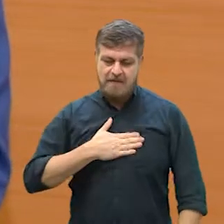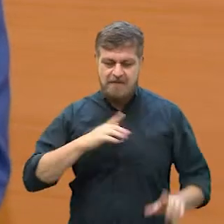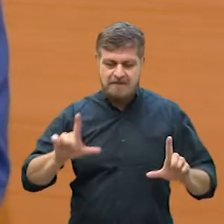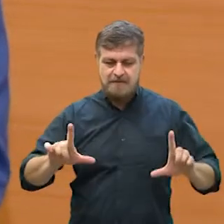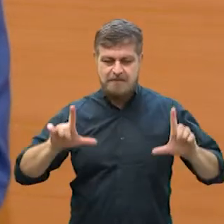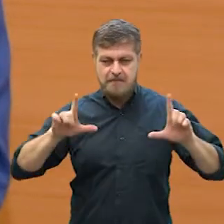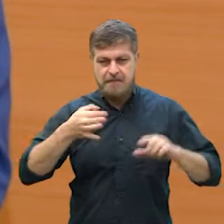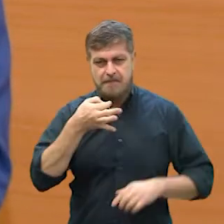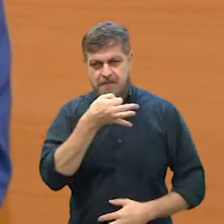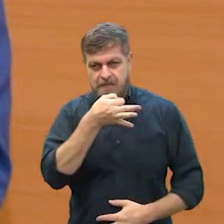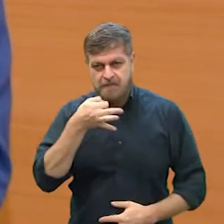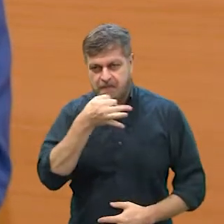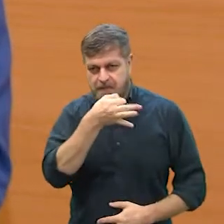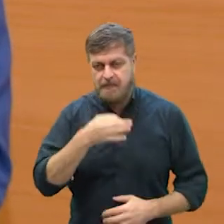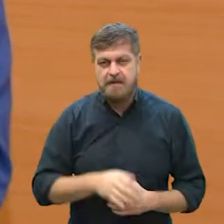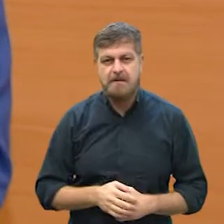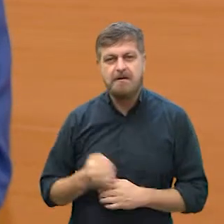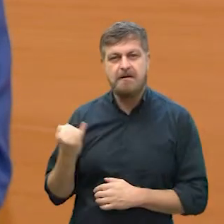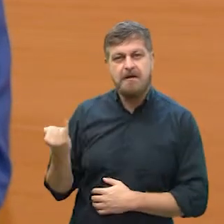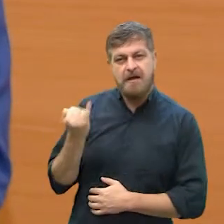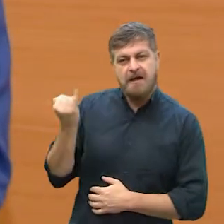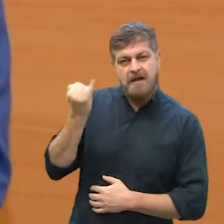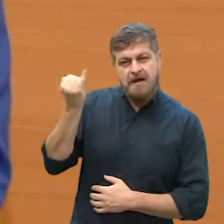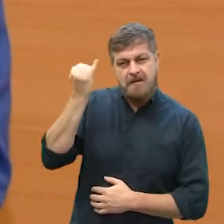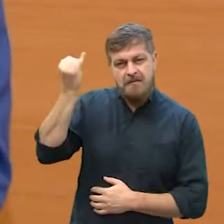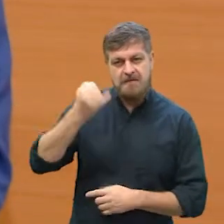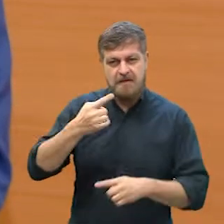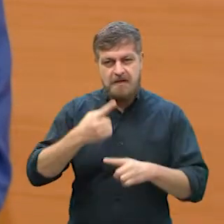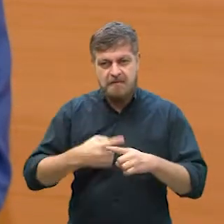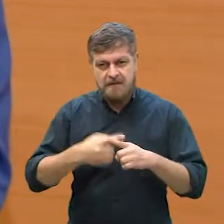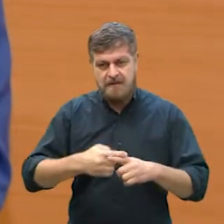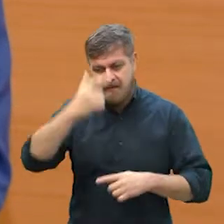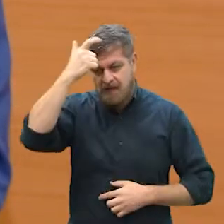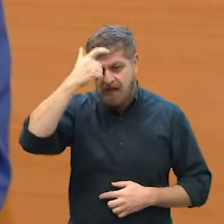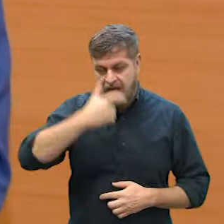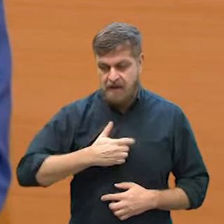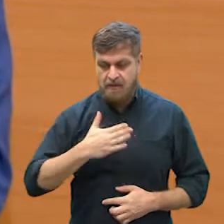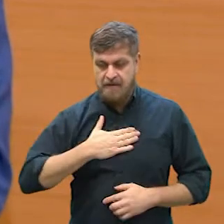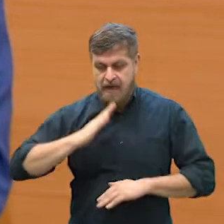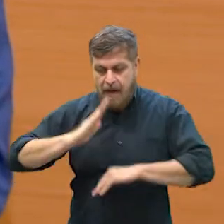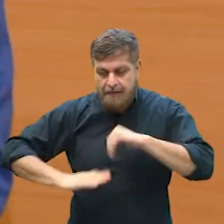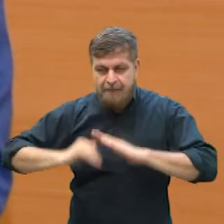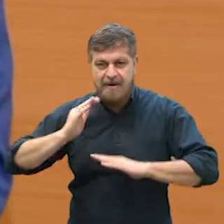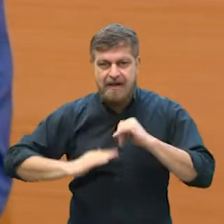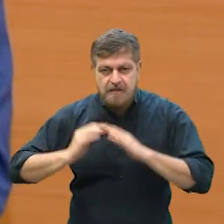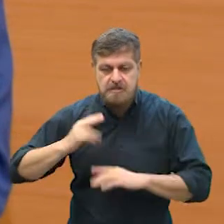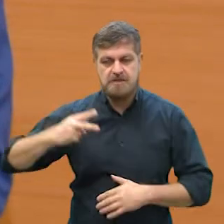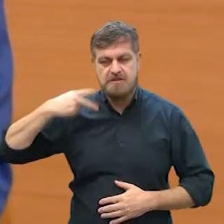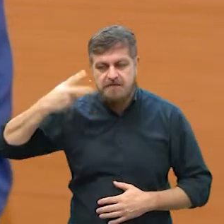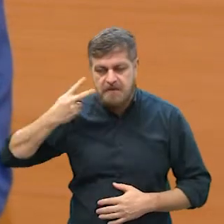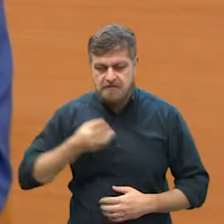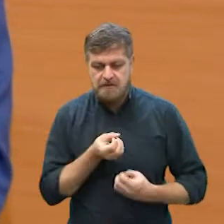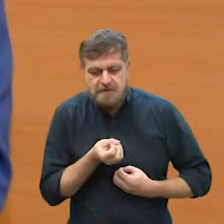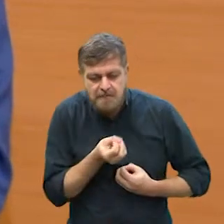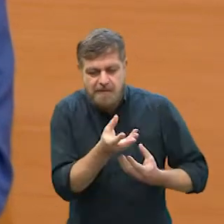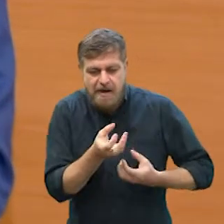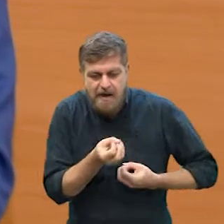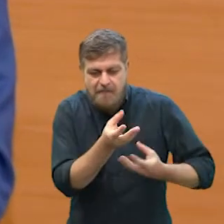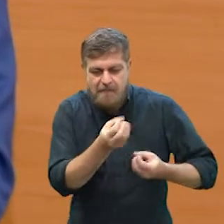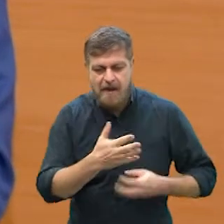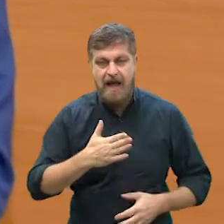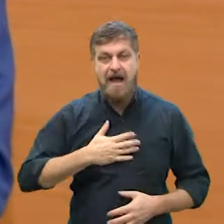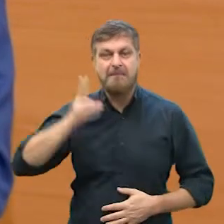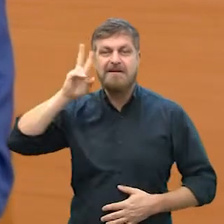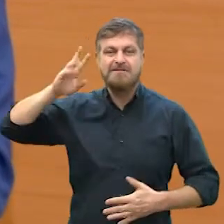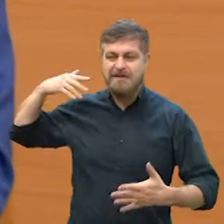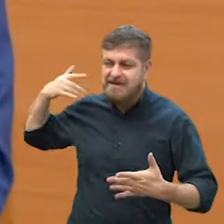aqui do programa com vocês. Eu falo que é super importante porque a gente atualiza um pouco o nosso mandato, a gente conta um pouco da nossa